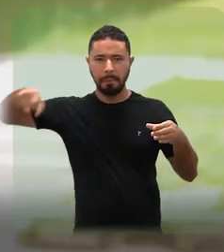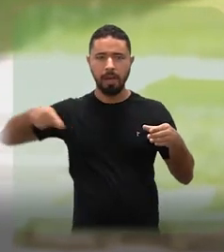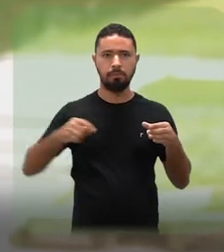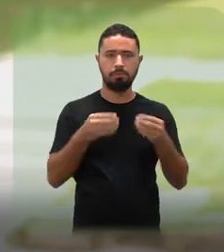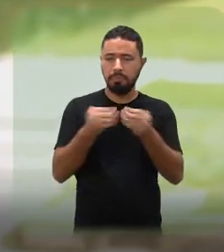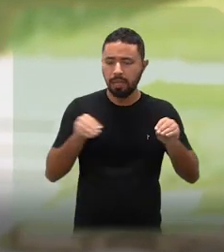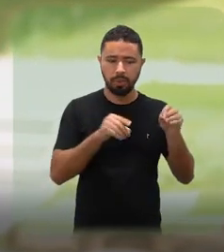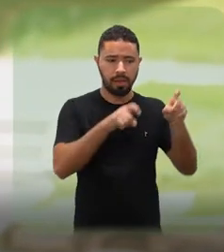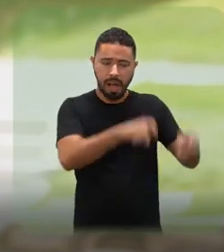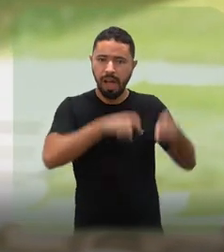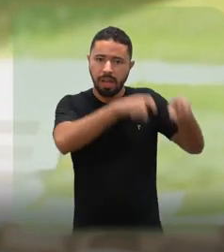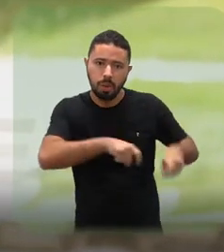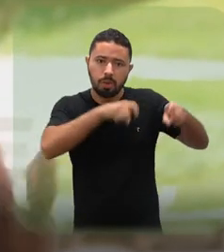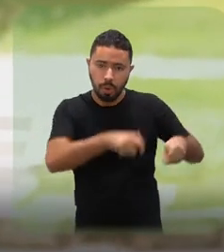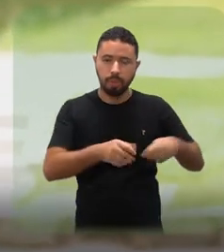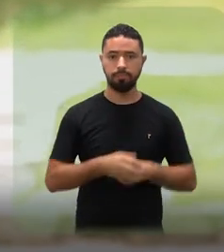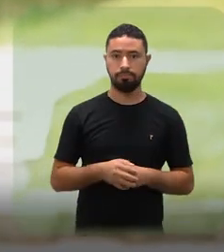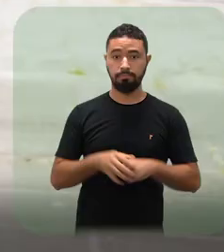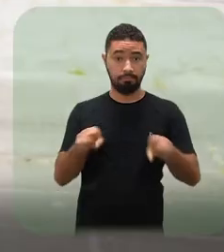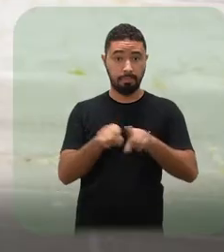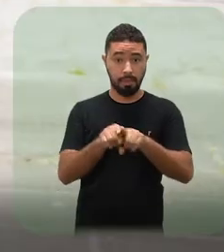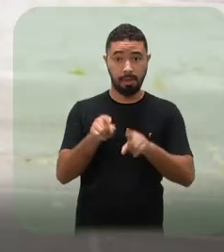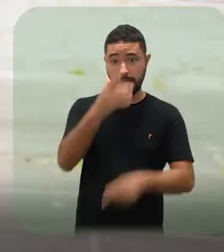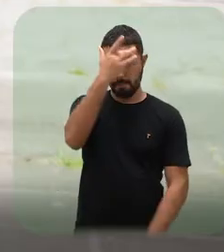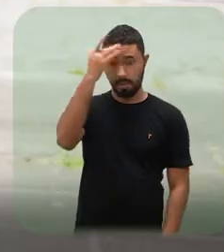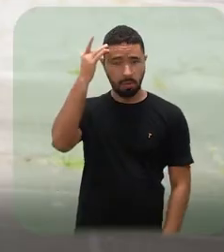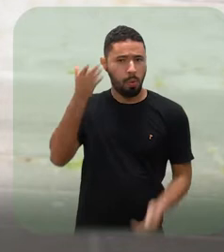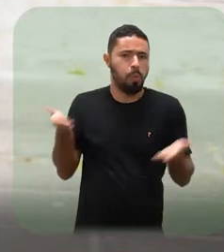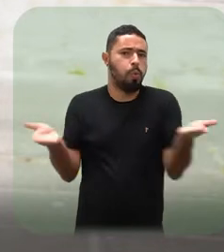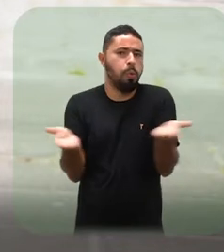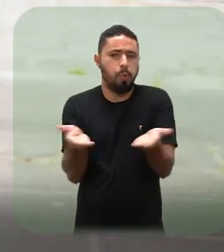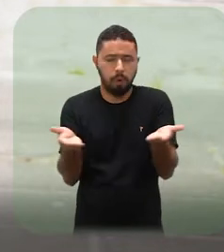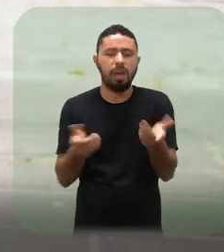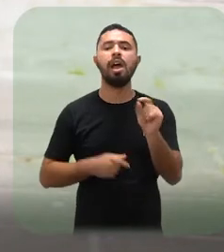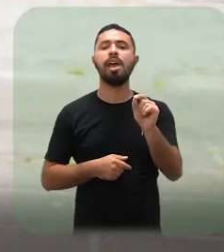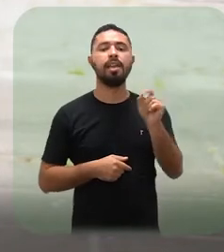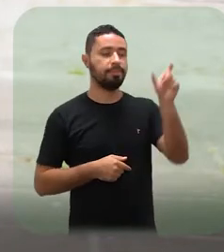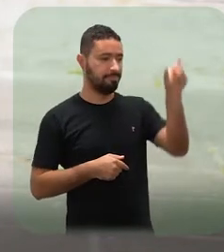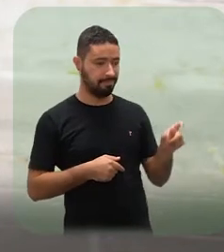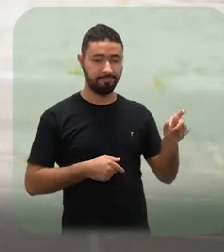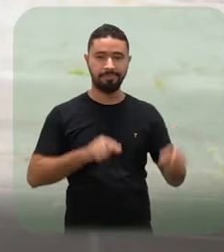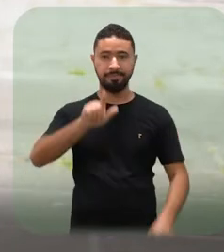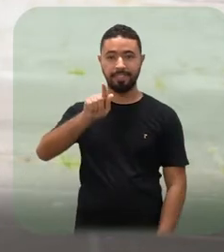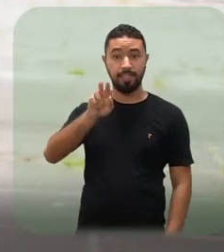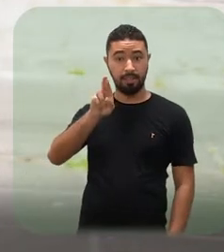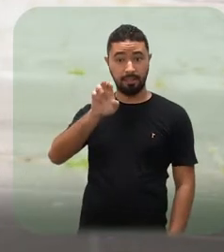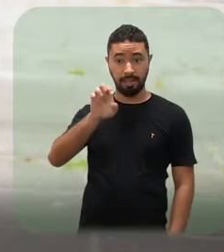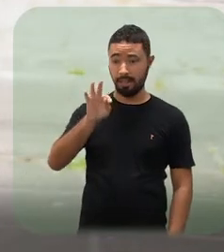plantações, a agricultura, até uma figura atual contemporânea, que é a Greta,